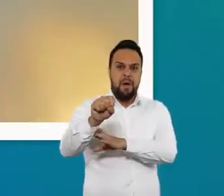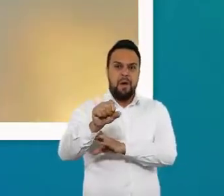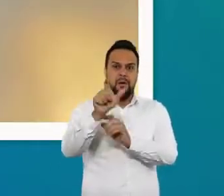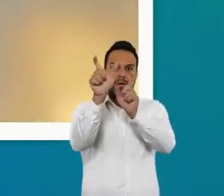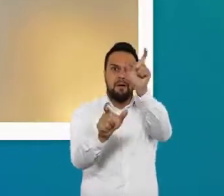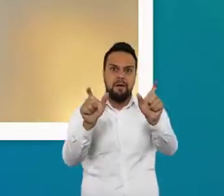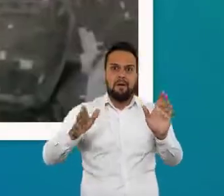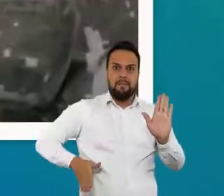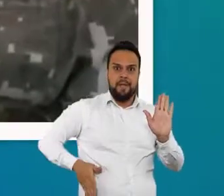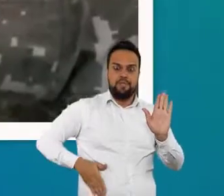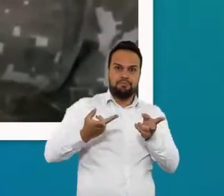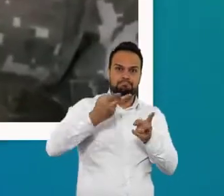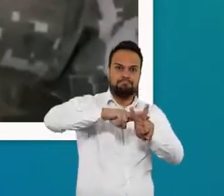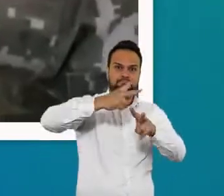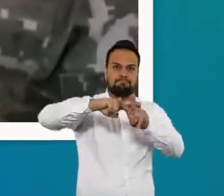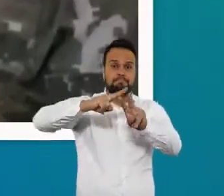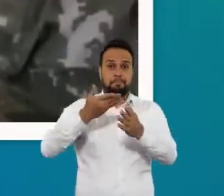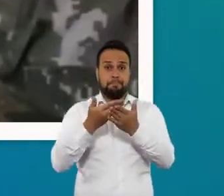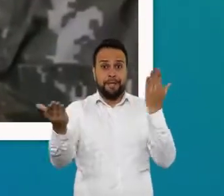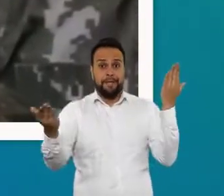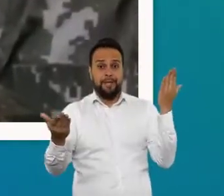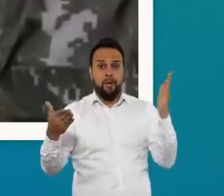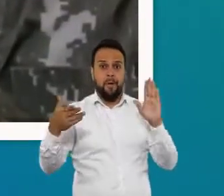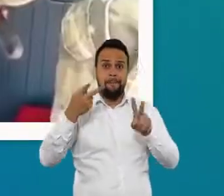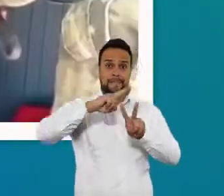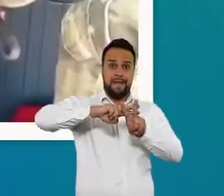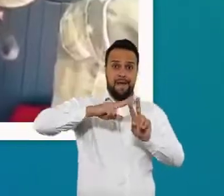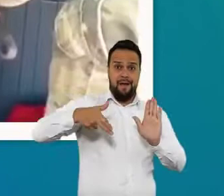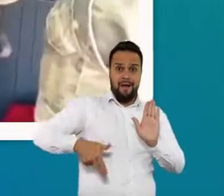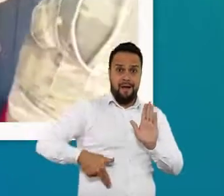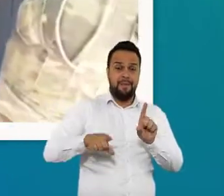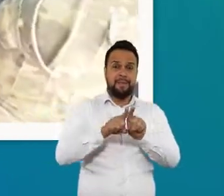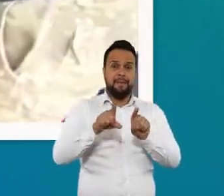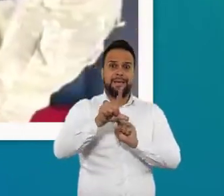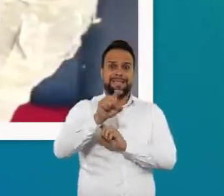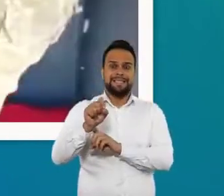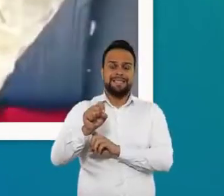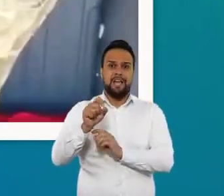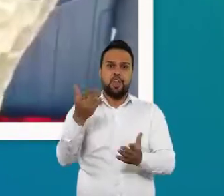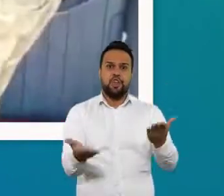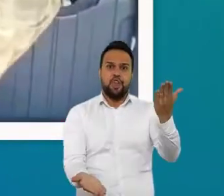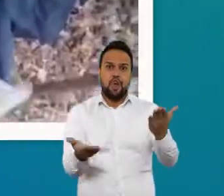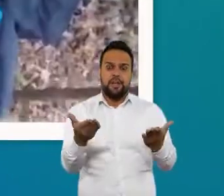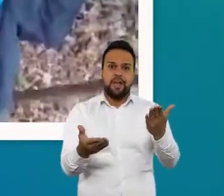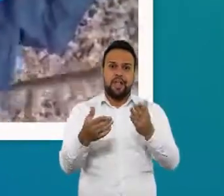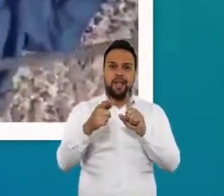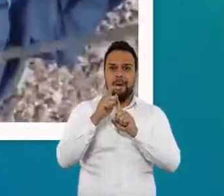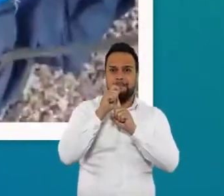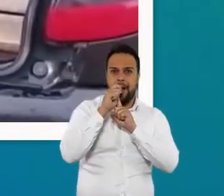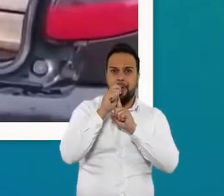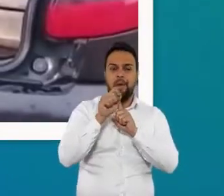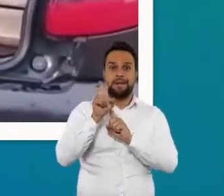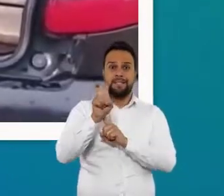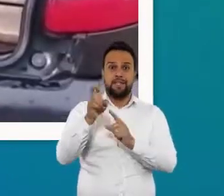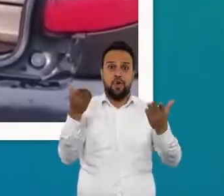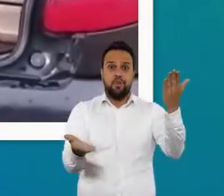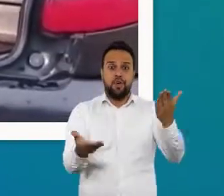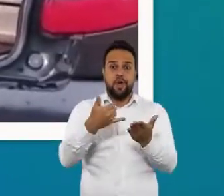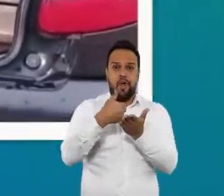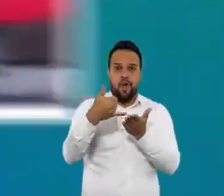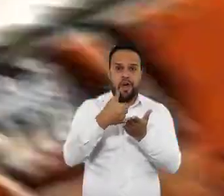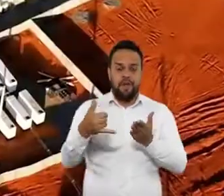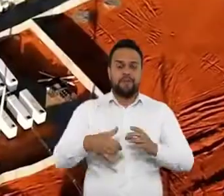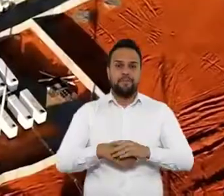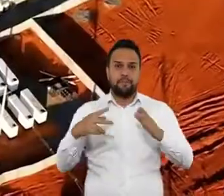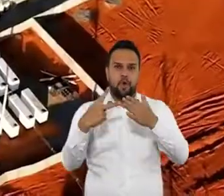bandido à falência, com a apreensão de armas e cerca de 100 toneladas de maconha e mais de 5 toneladas de